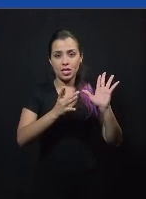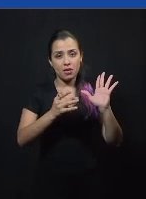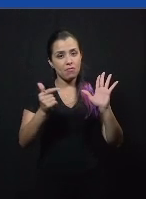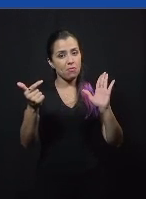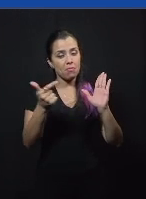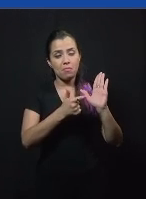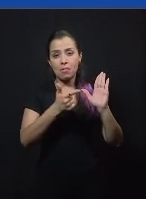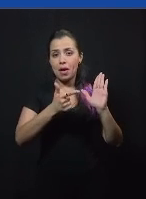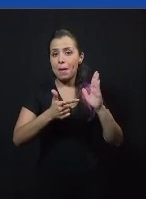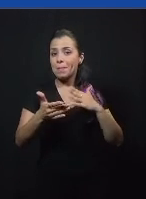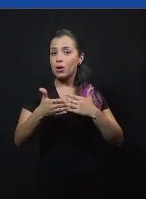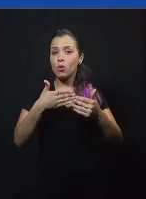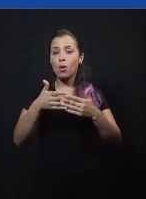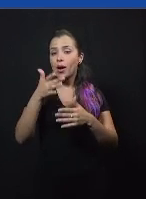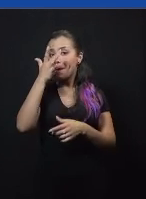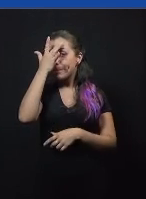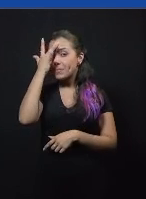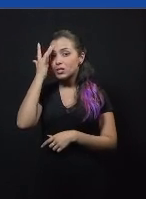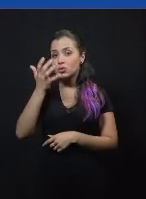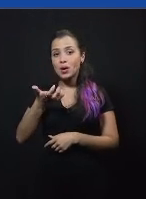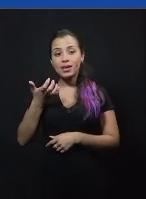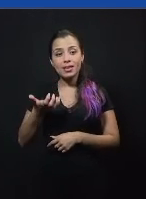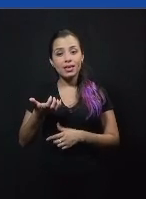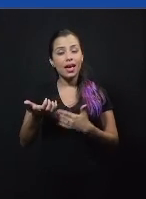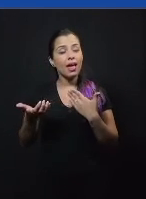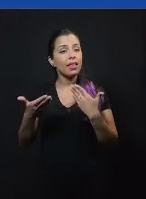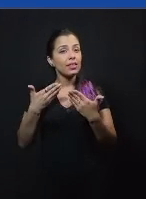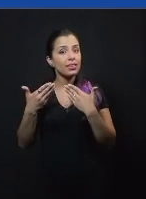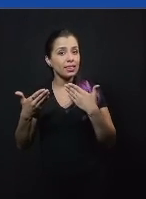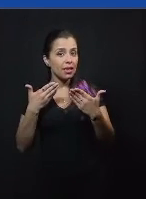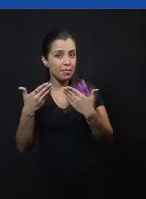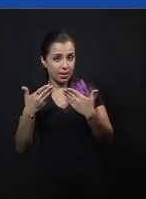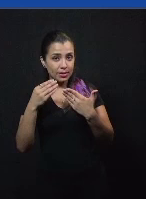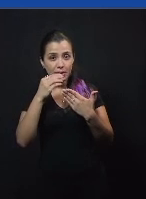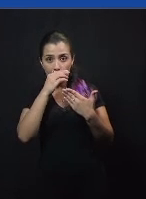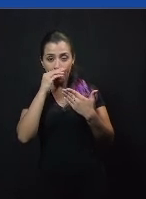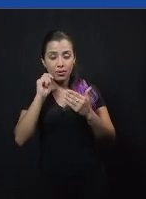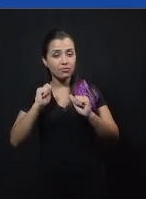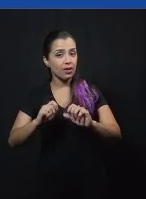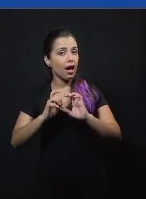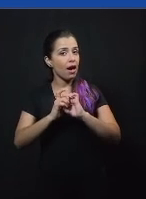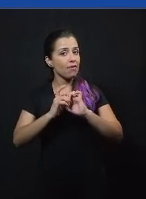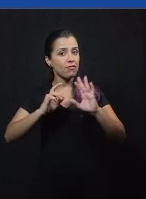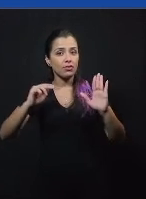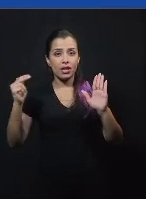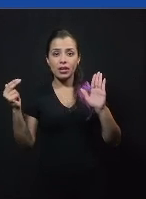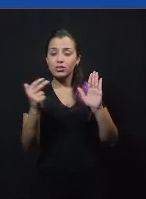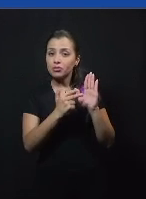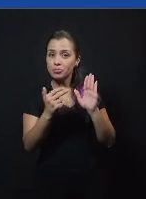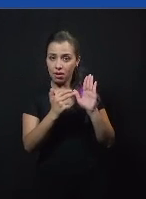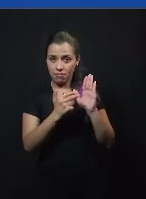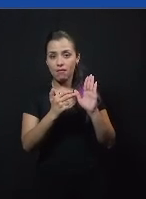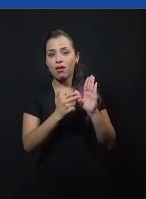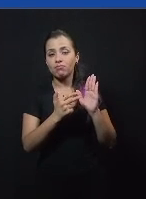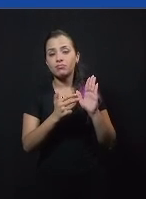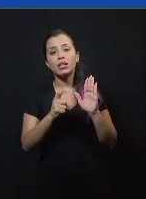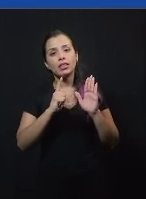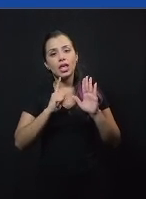queira debater então fica à vontade para checar o material se quiser montar um clube de debate tem grupos de debate